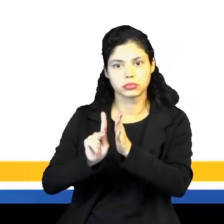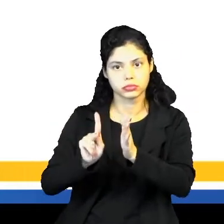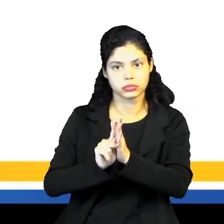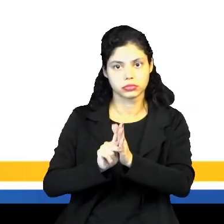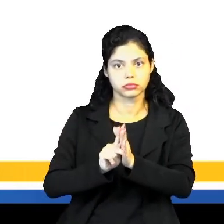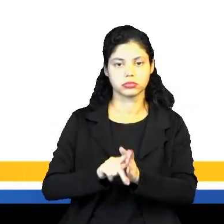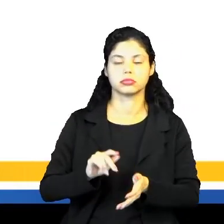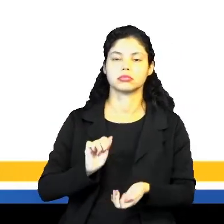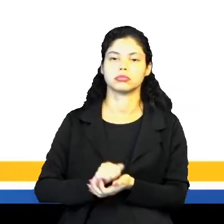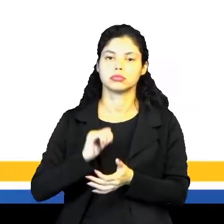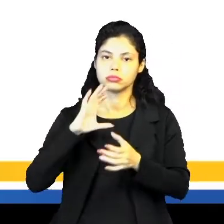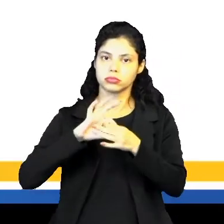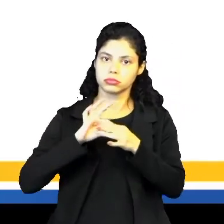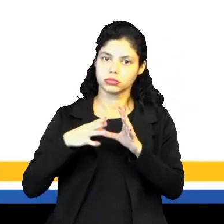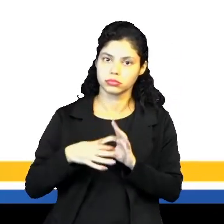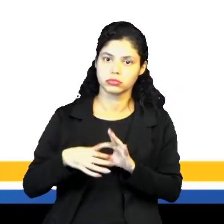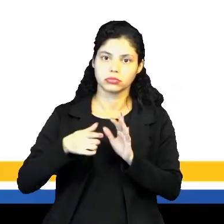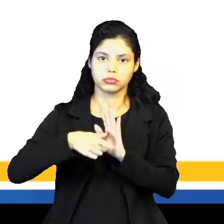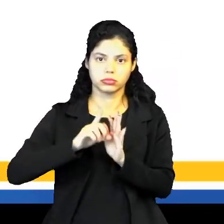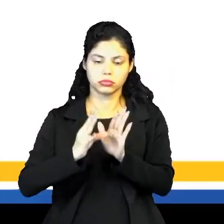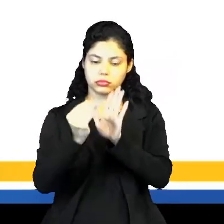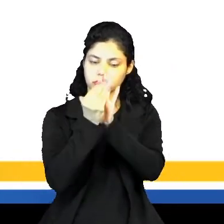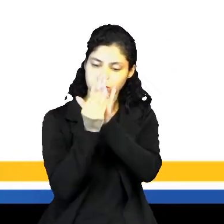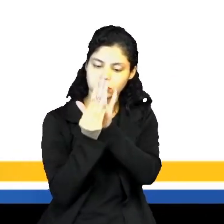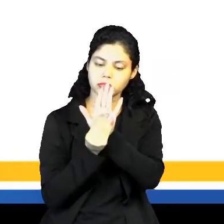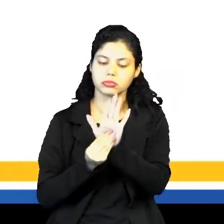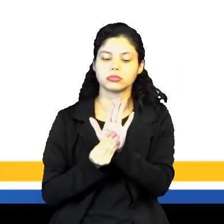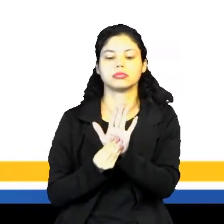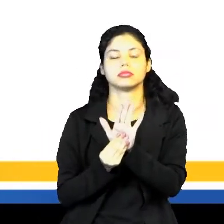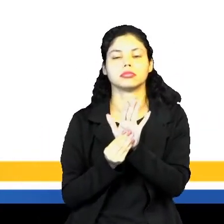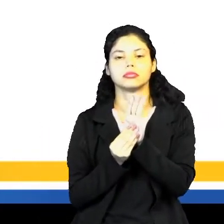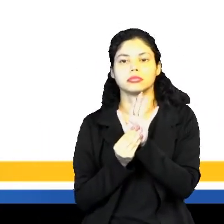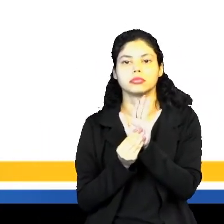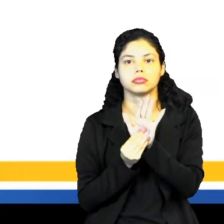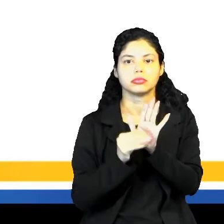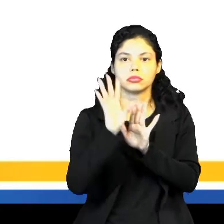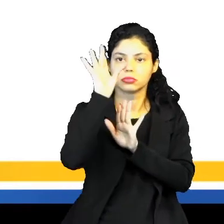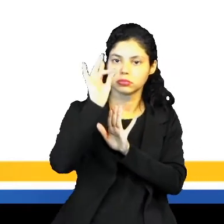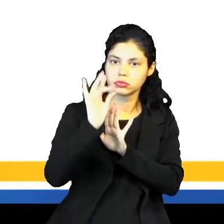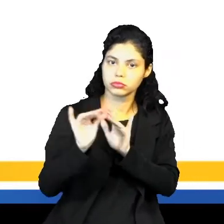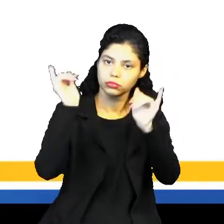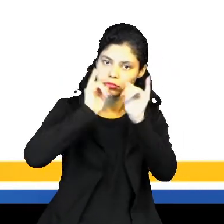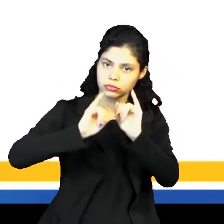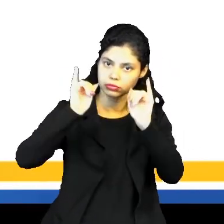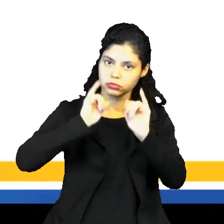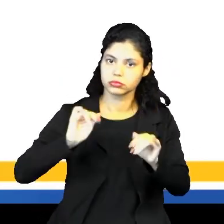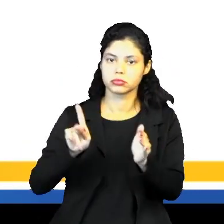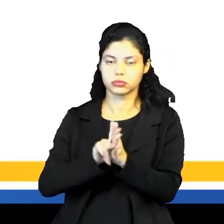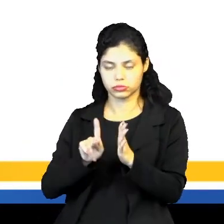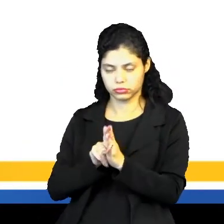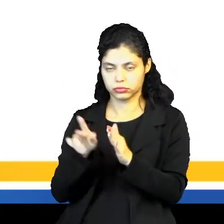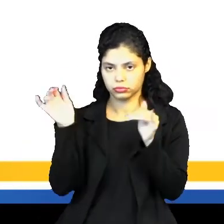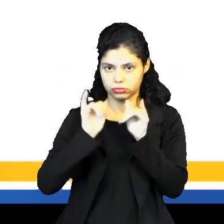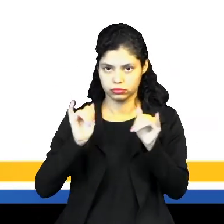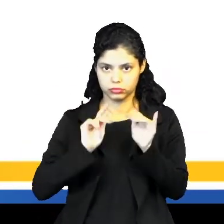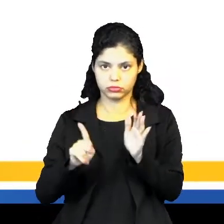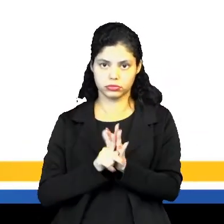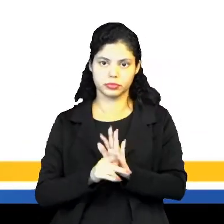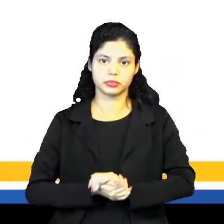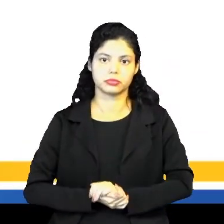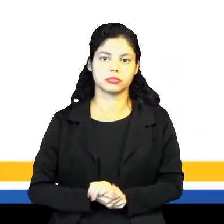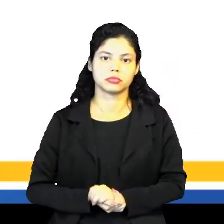né? Os antecedentes, os fatos, né? As informações ali pertinentes àquela notícia, tá?